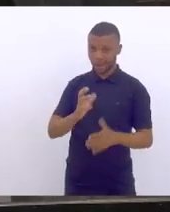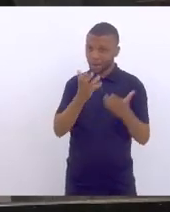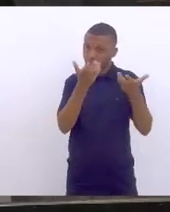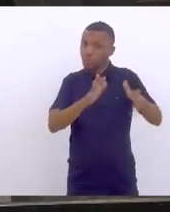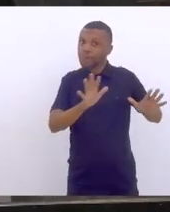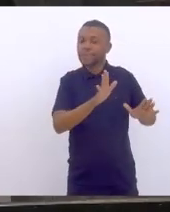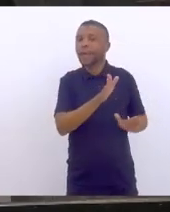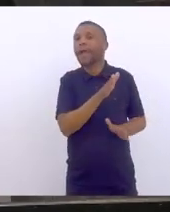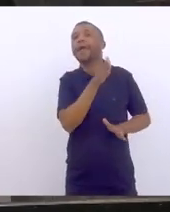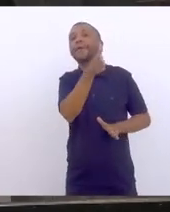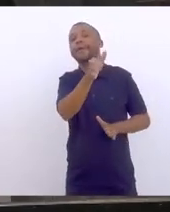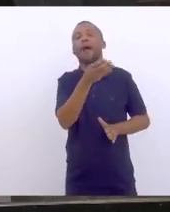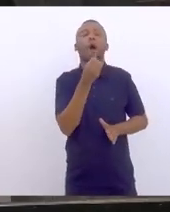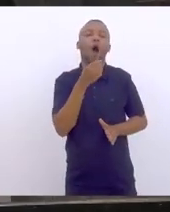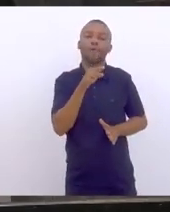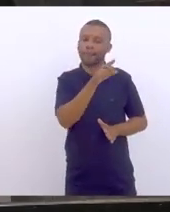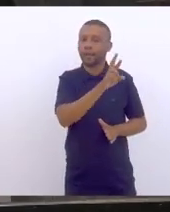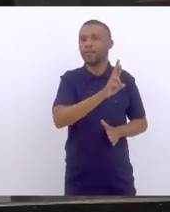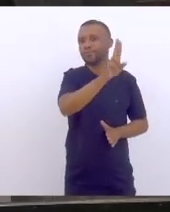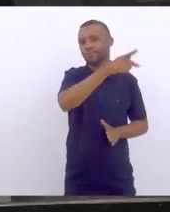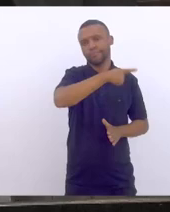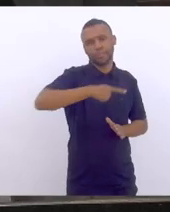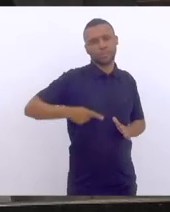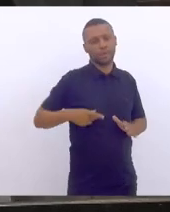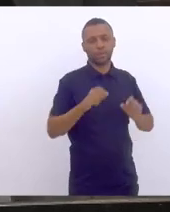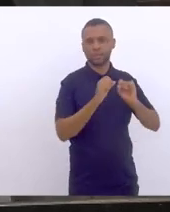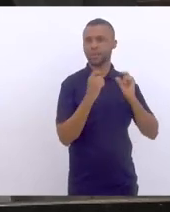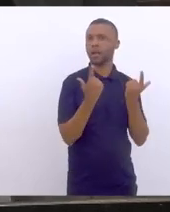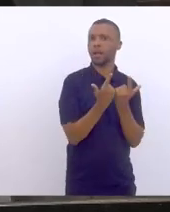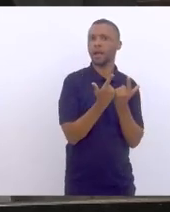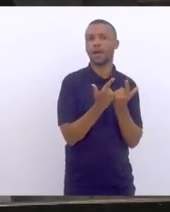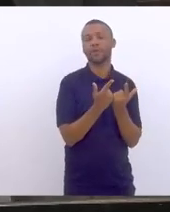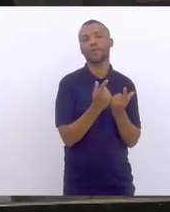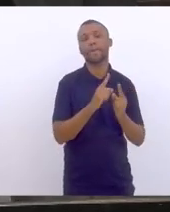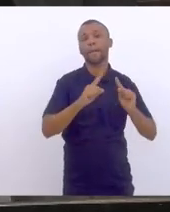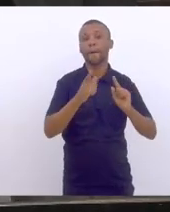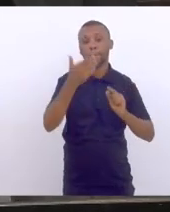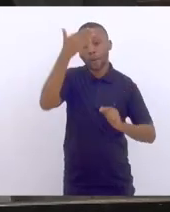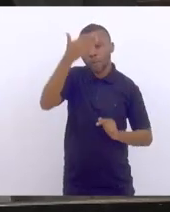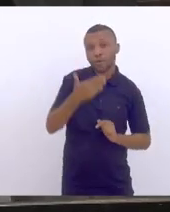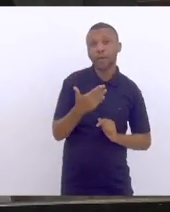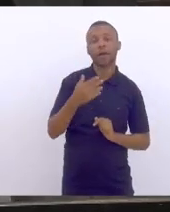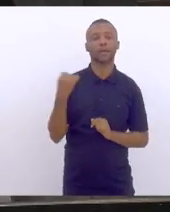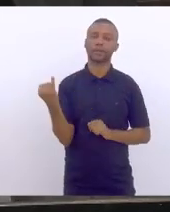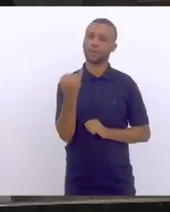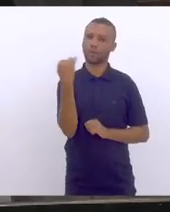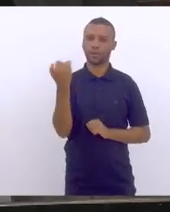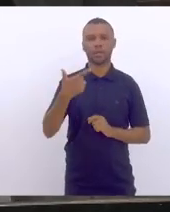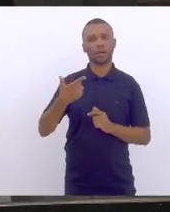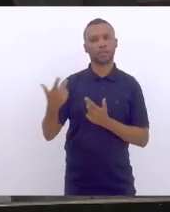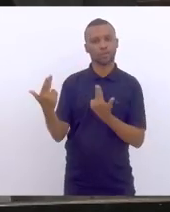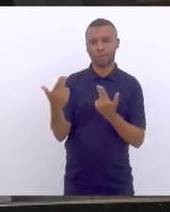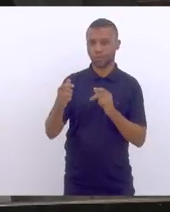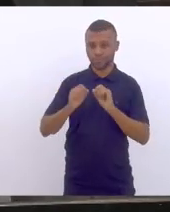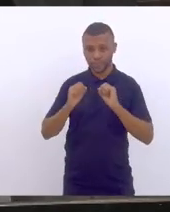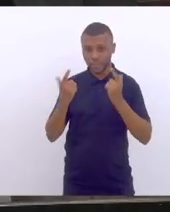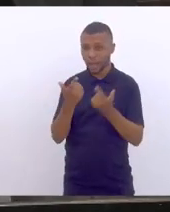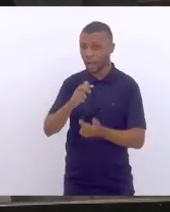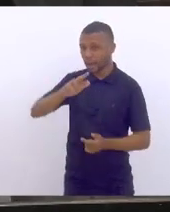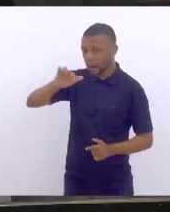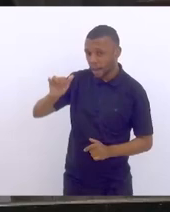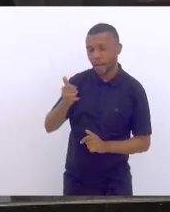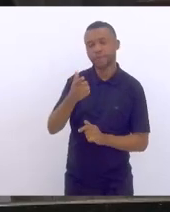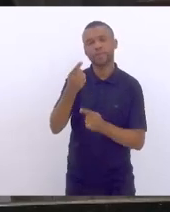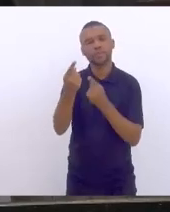fazê-lo, claro que ele que preside a Casa, para mostrar como é importante quando uma Casa Parlamentar, como é o caso da LERJ, dialoga, se